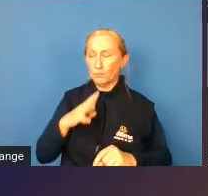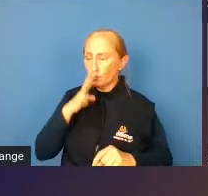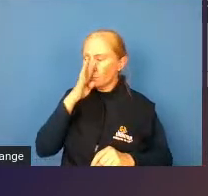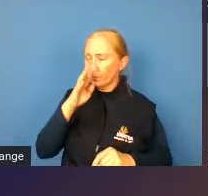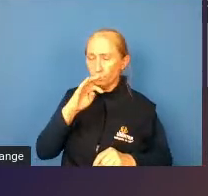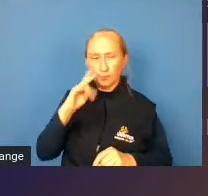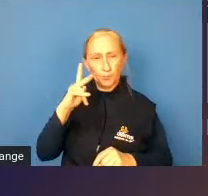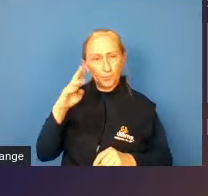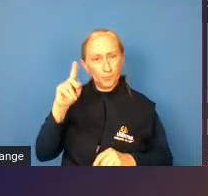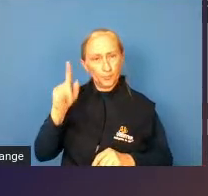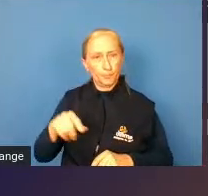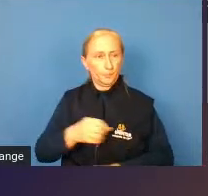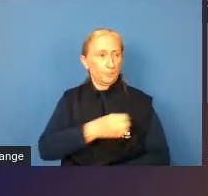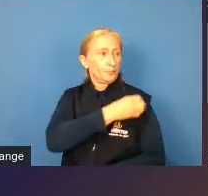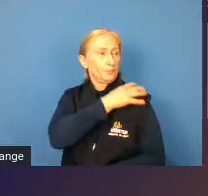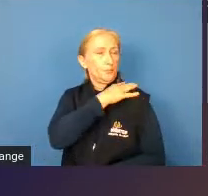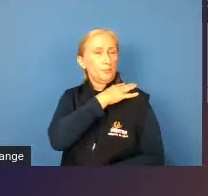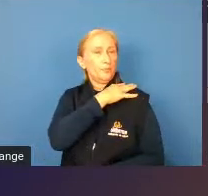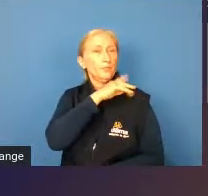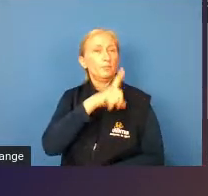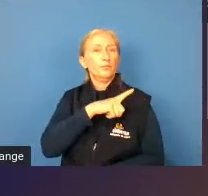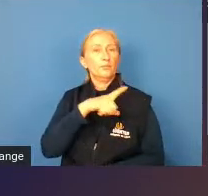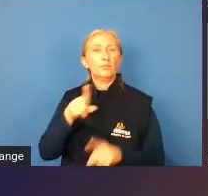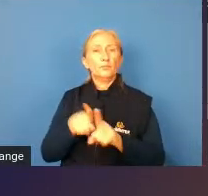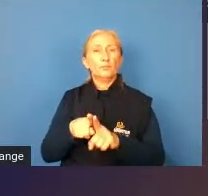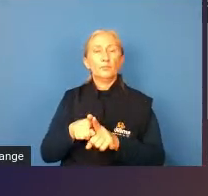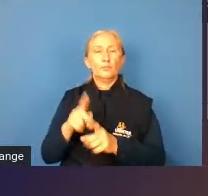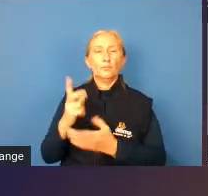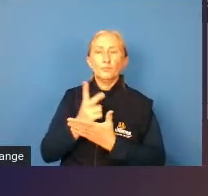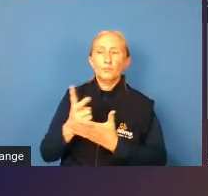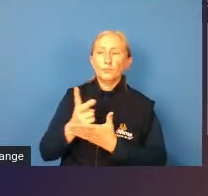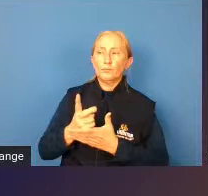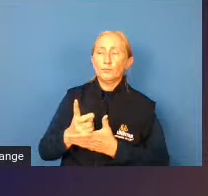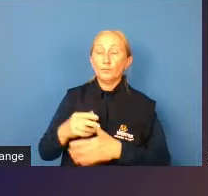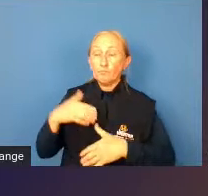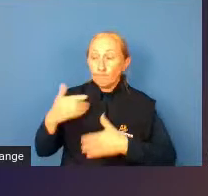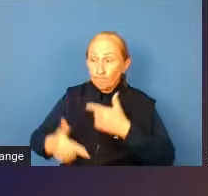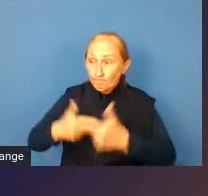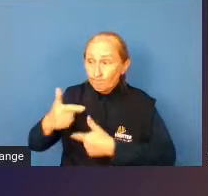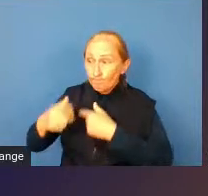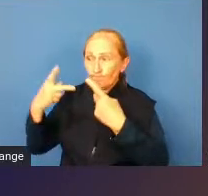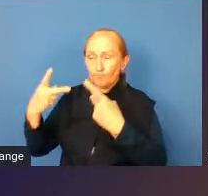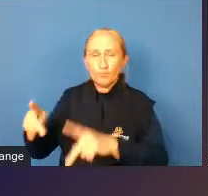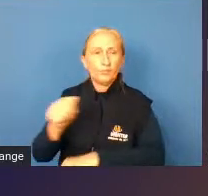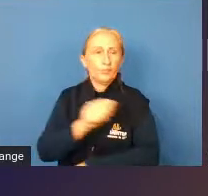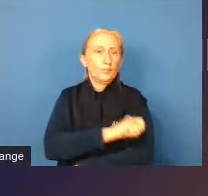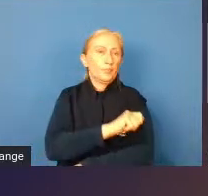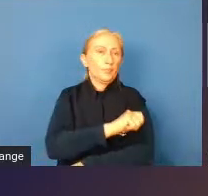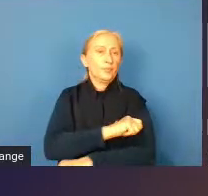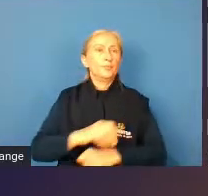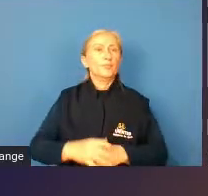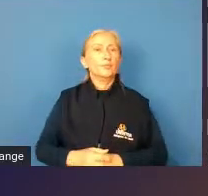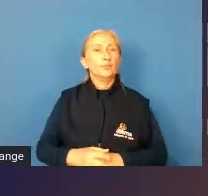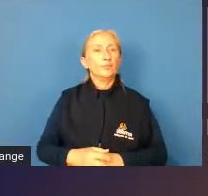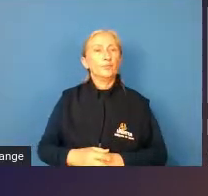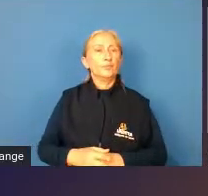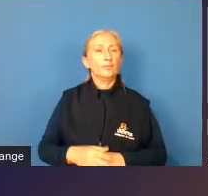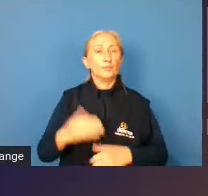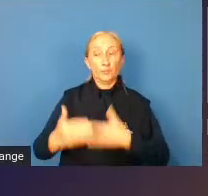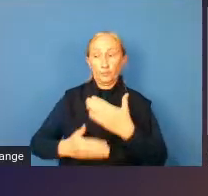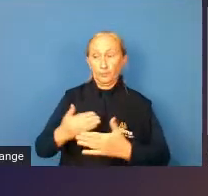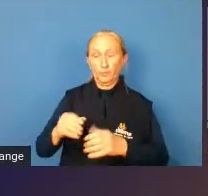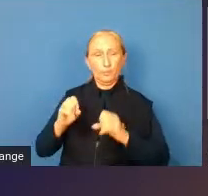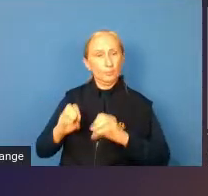é que no ensino médio há também uma procura pelo desempenho desses alunos desempenho